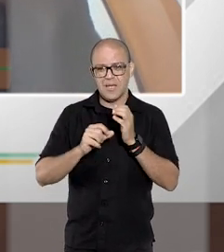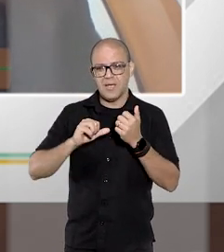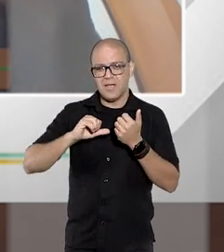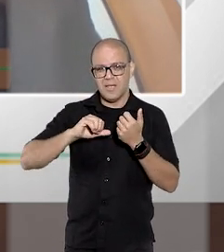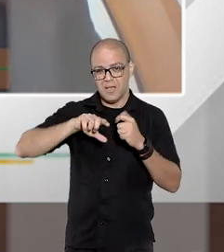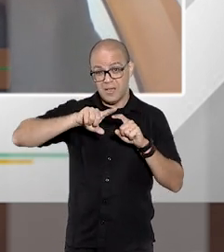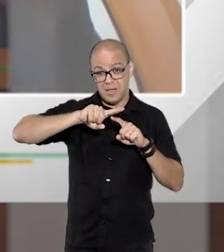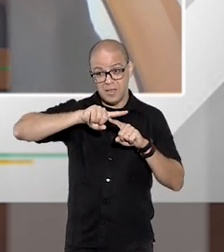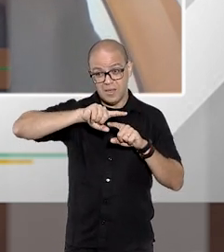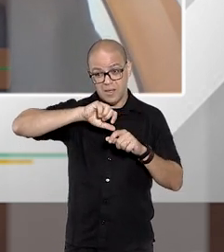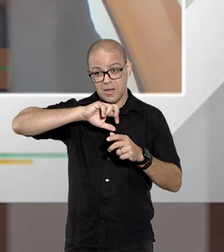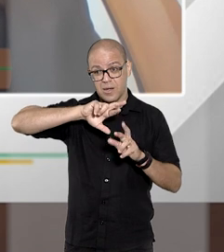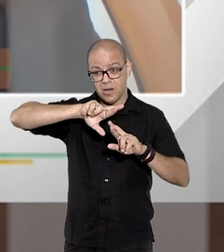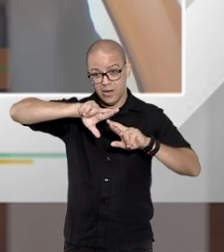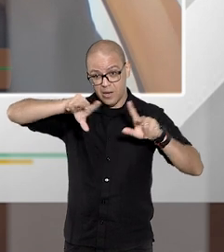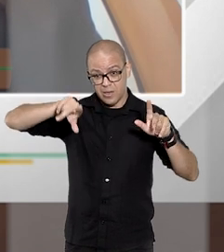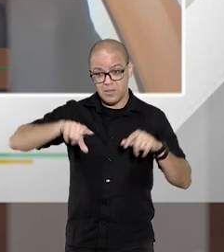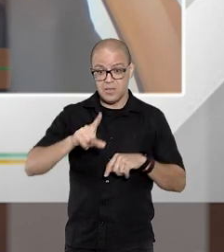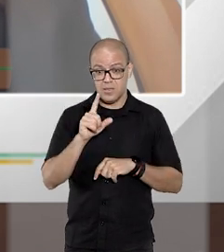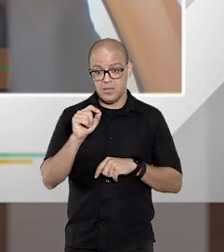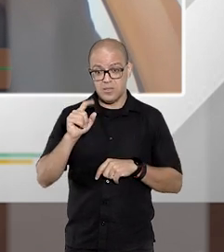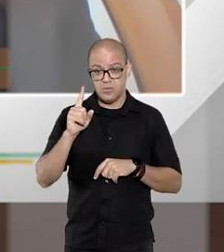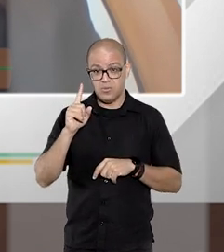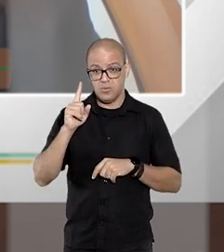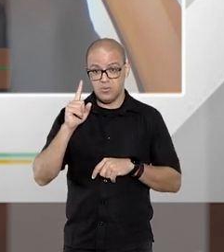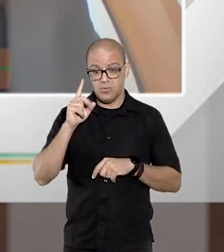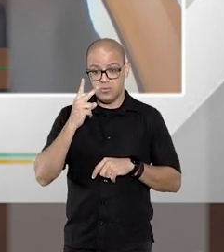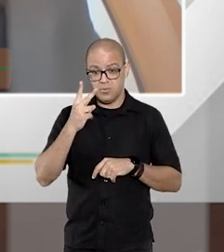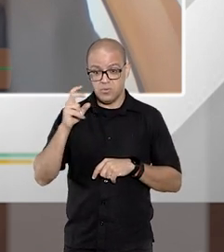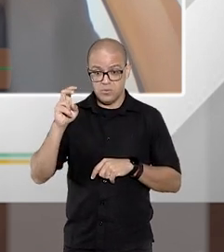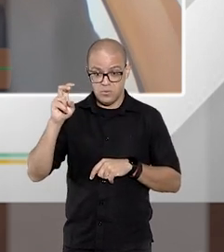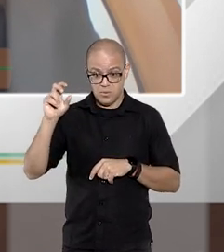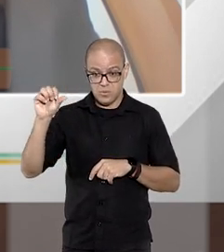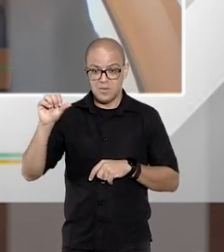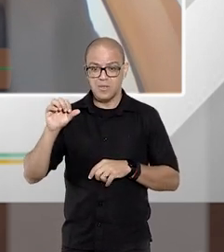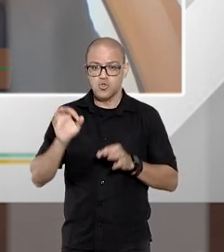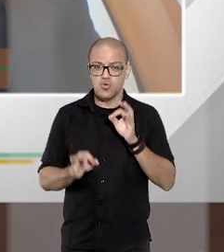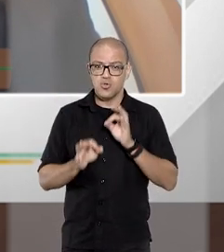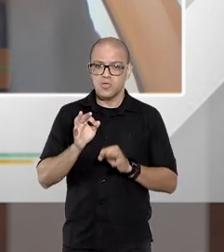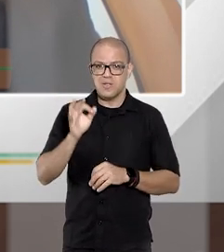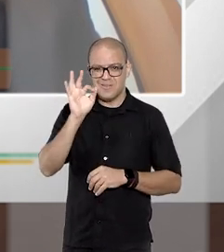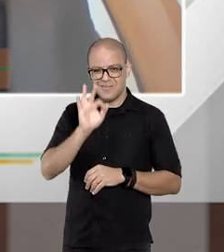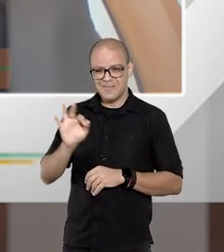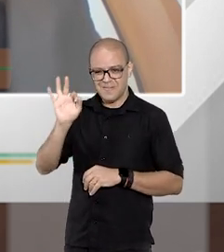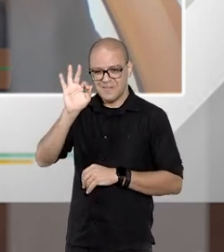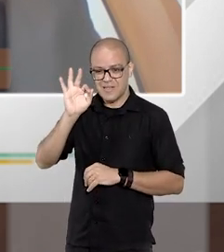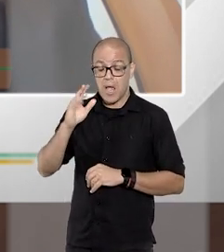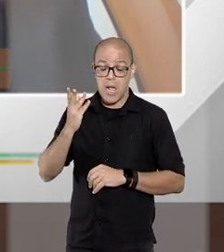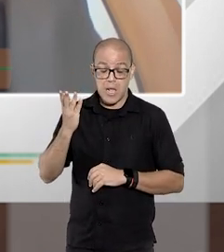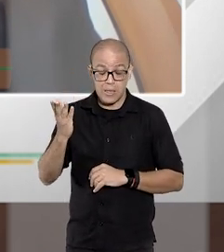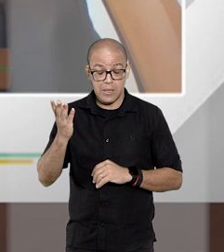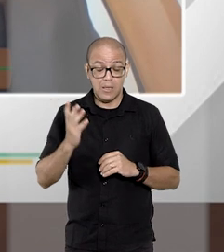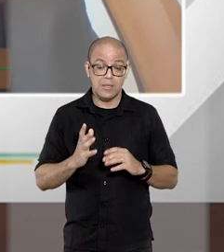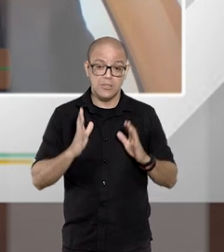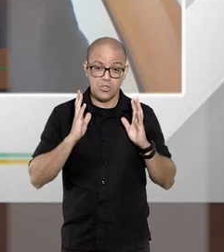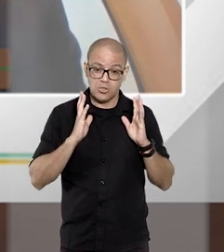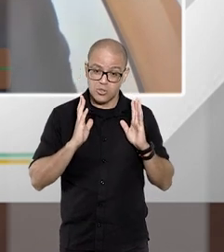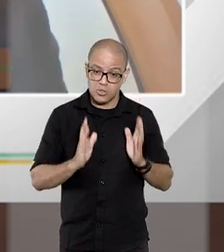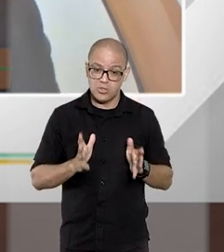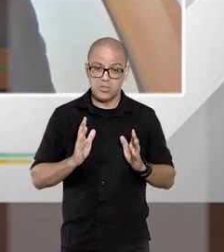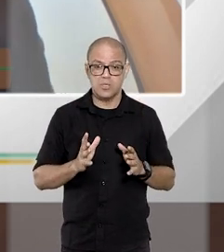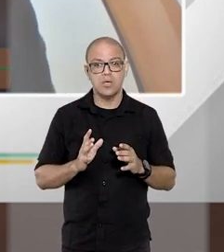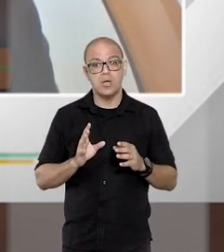contrário da 10.259 dos juizados federais em que lá já se